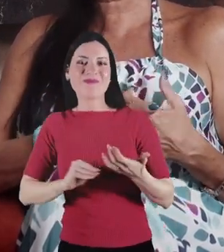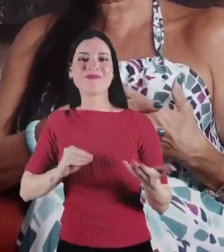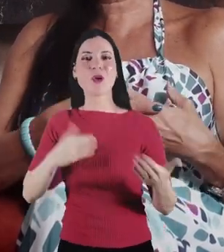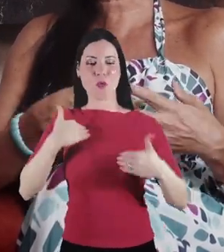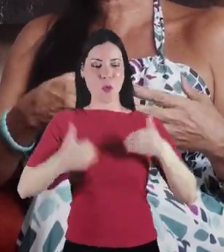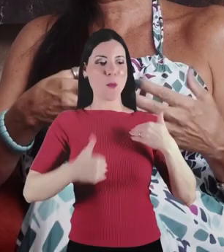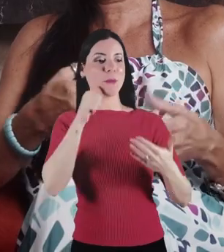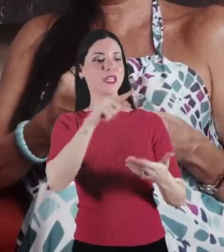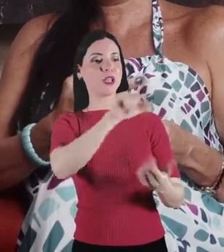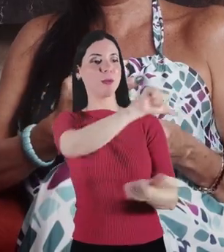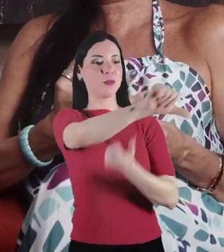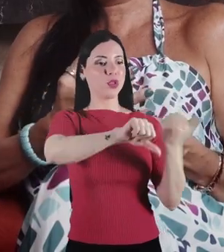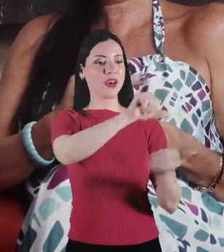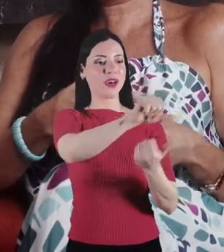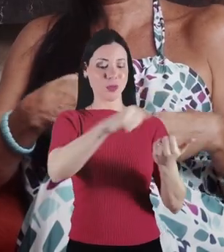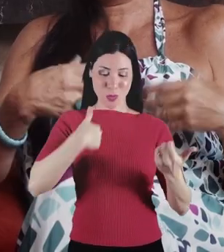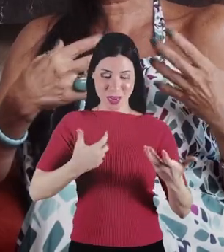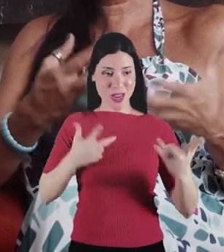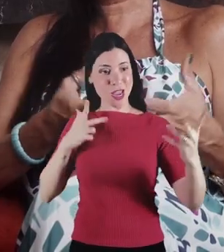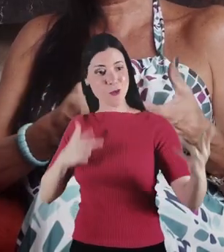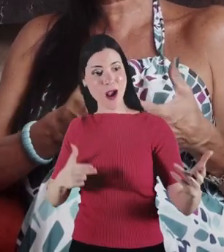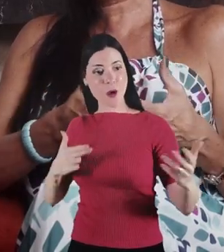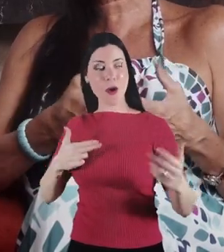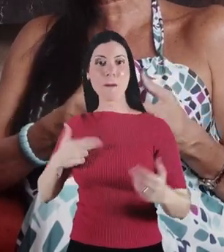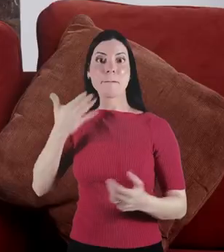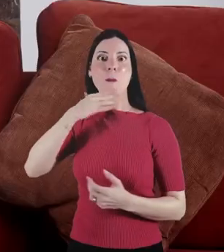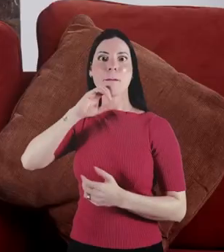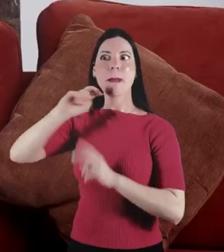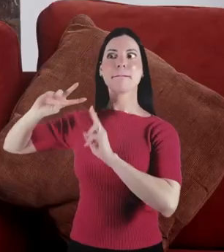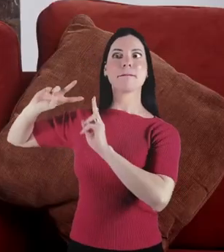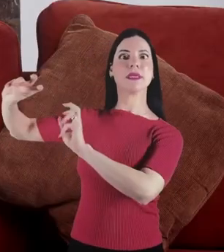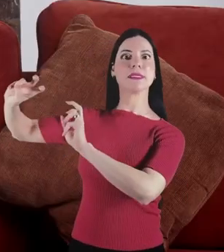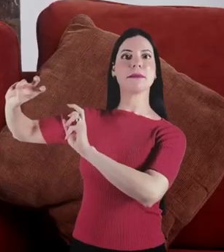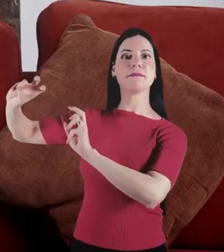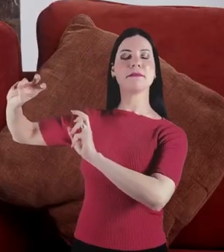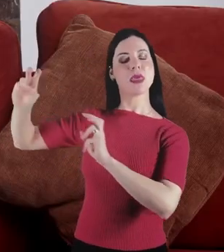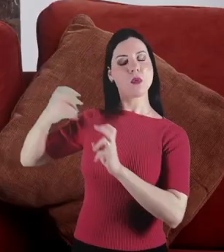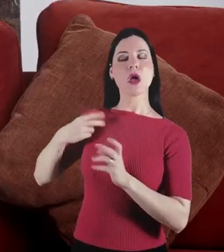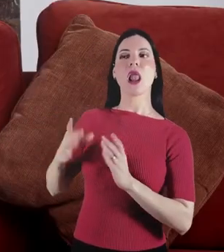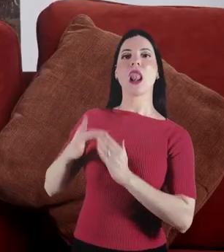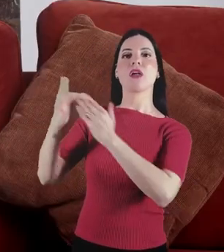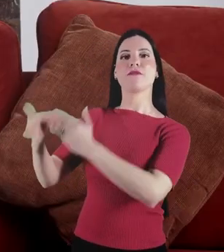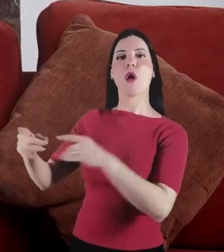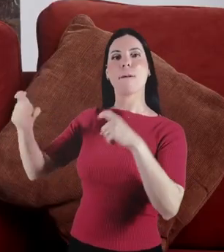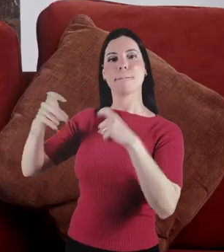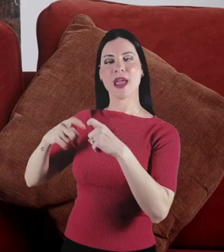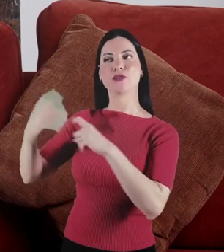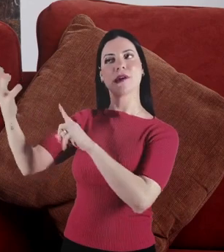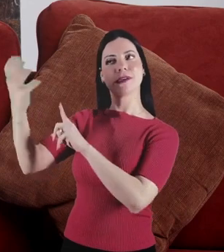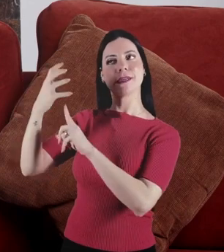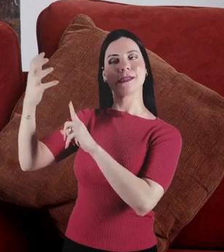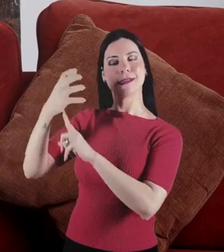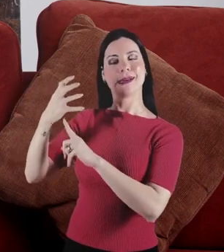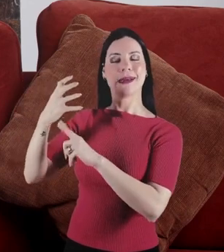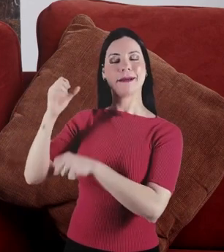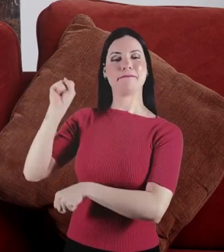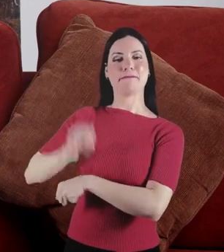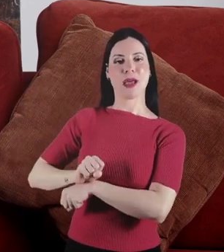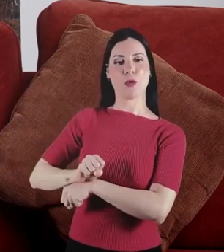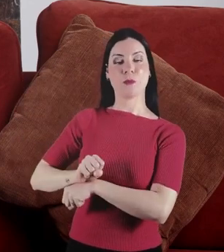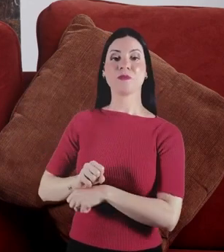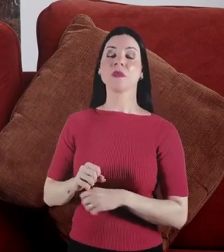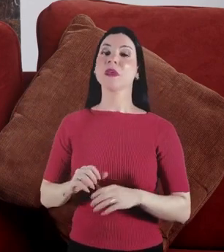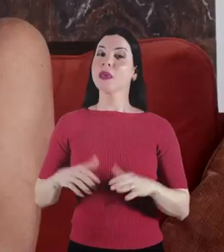mudando. Meu pai percebeu meus seios crescendo, me levou no médico, aí eles me convenceram a parar. Aí eu terminei o colegial, entrei na